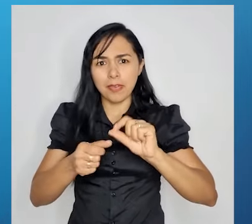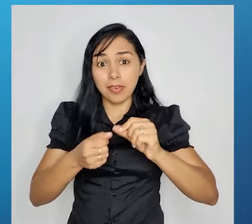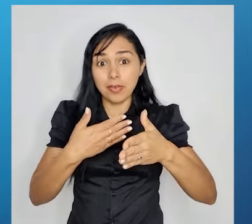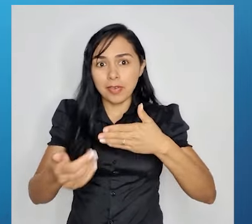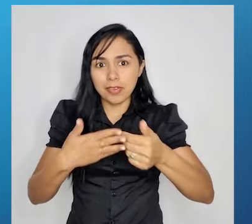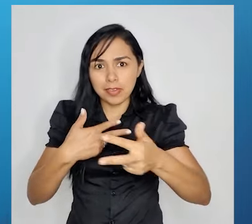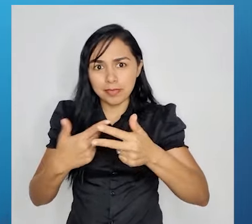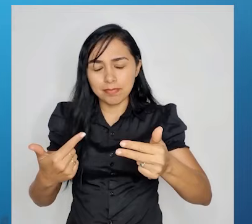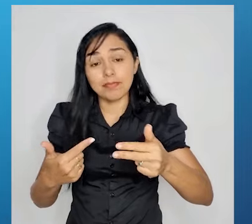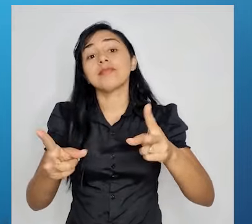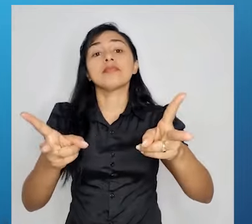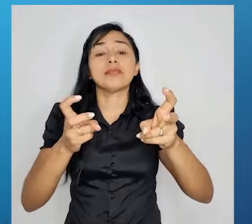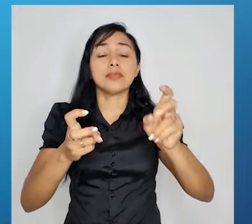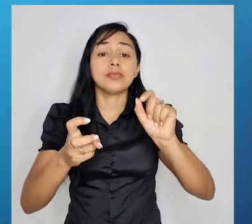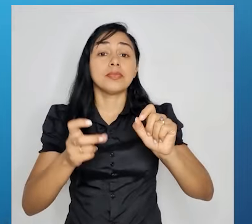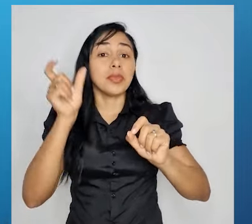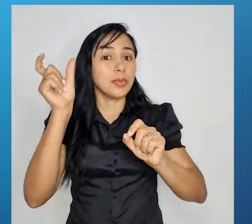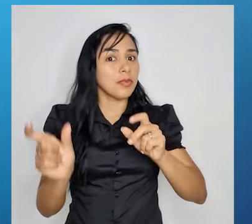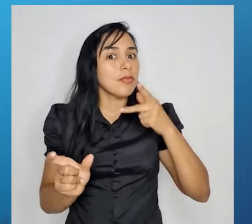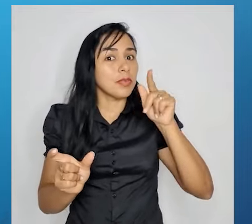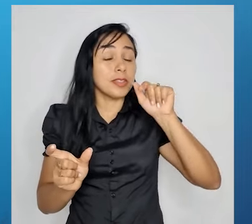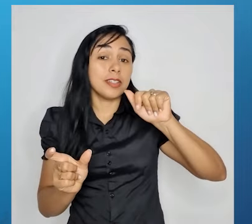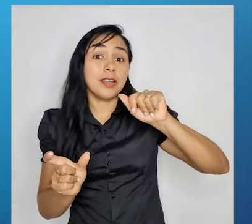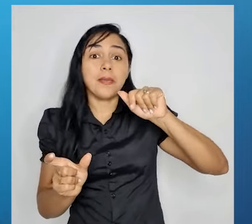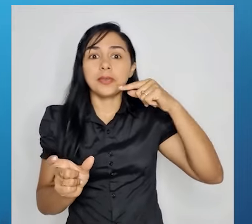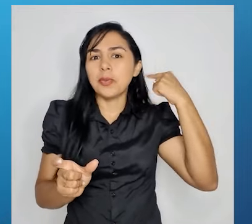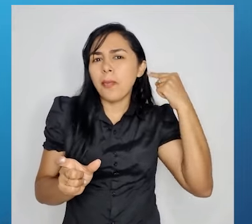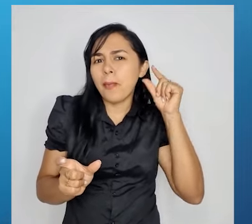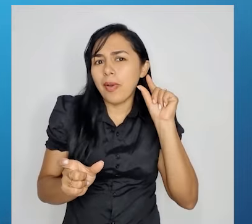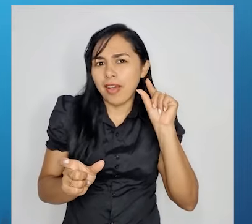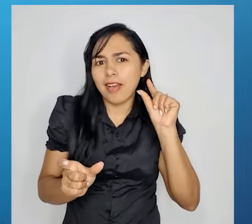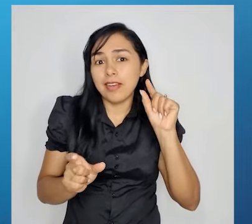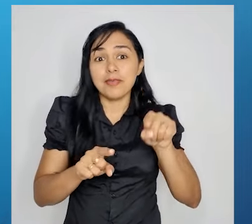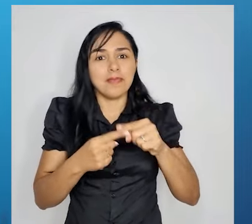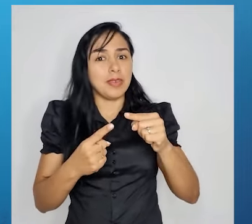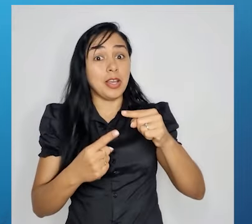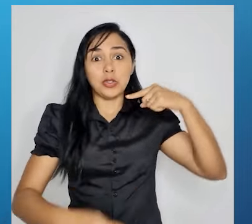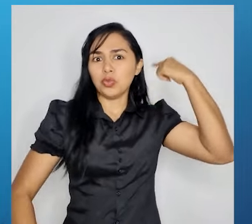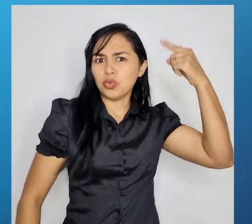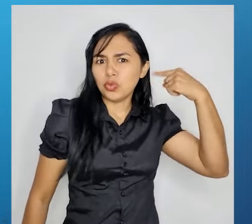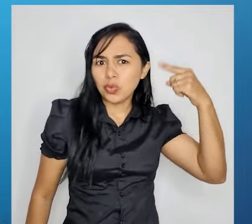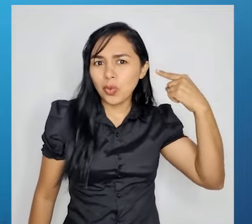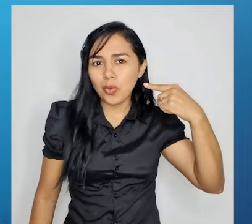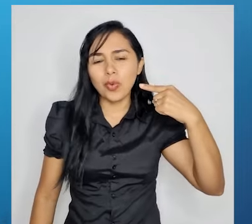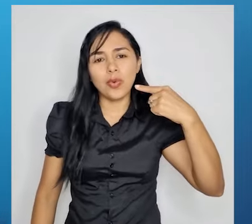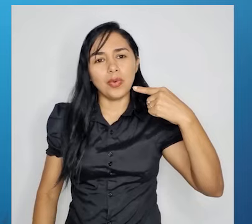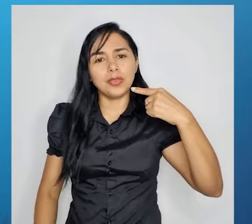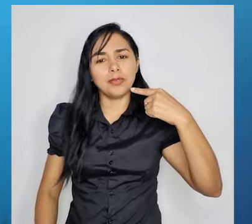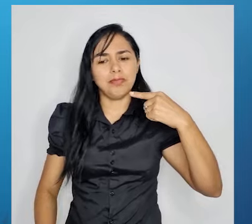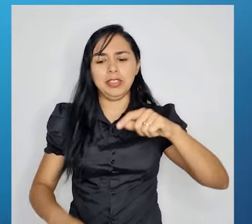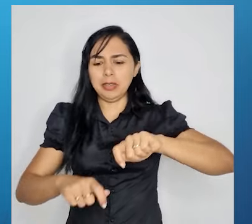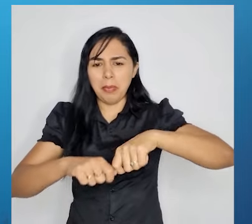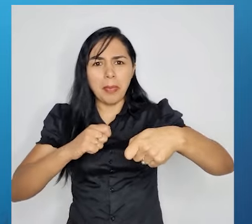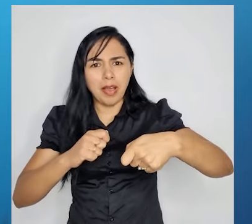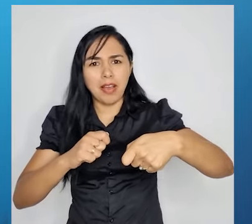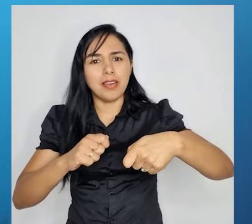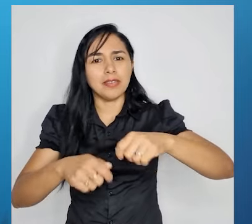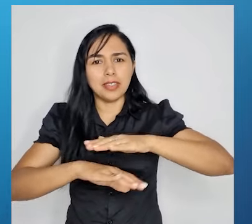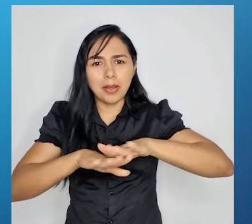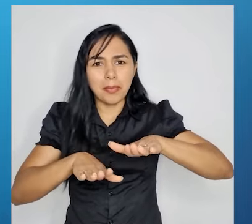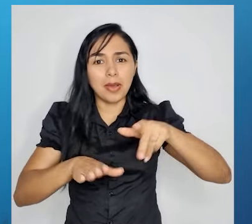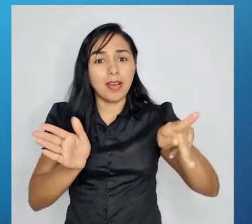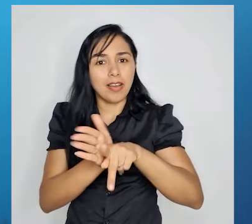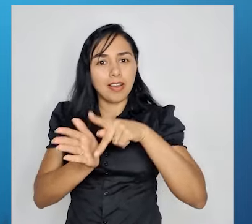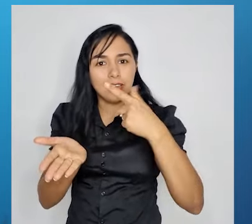Olha só, ele falou que ele é maluquinho, mas ele não é doido ao ponto de estragar os seus